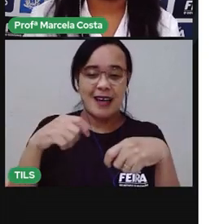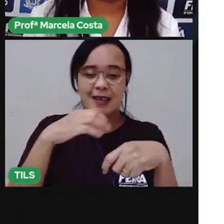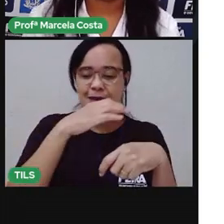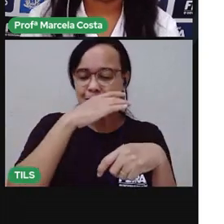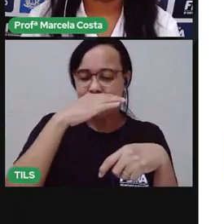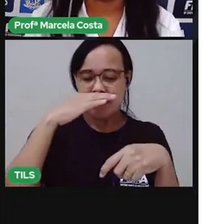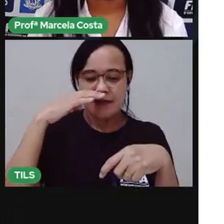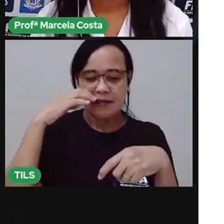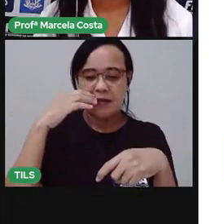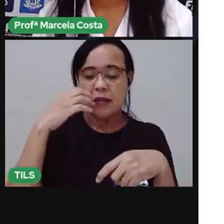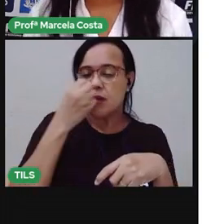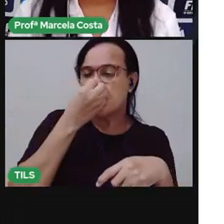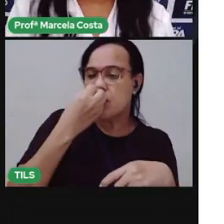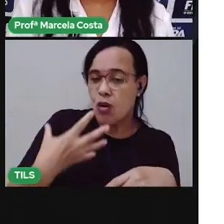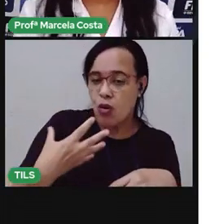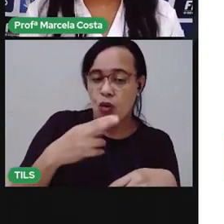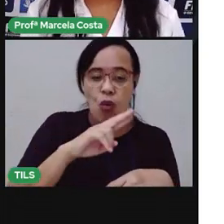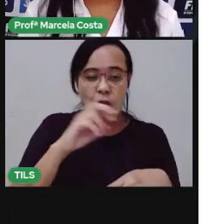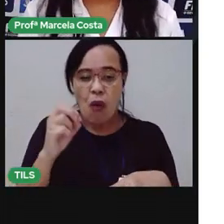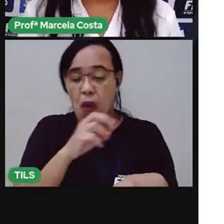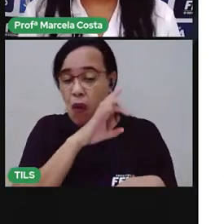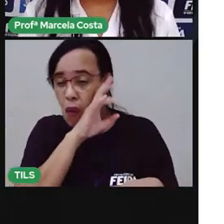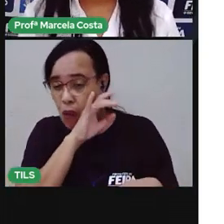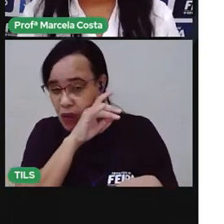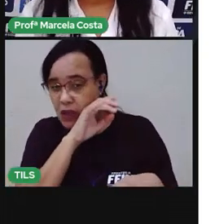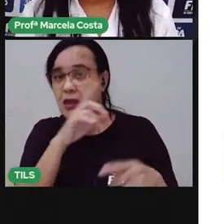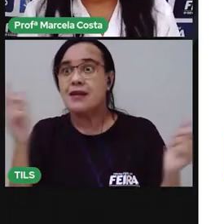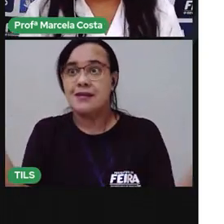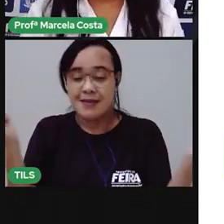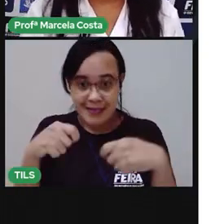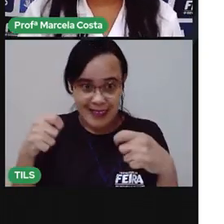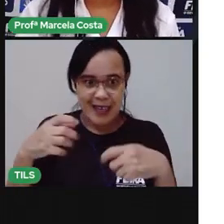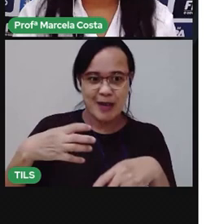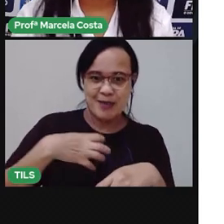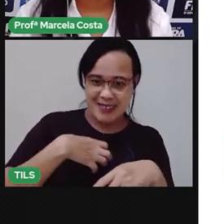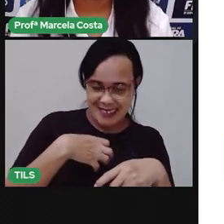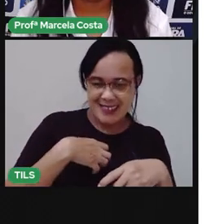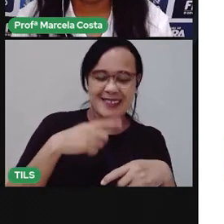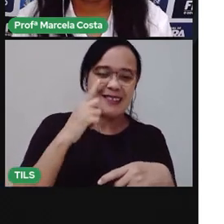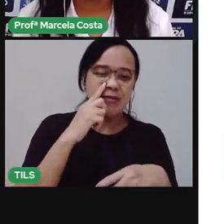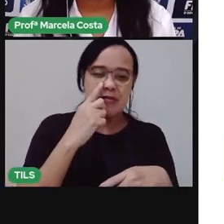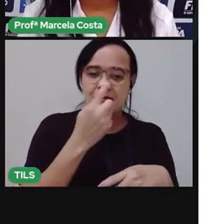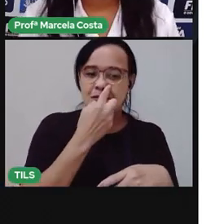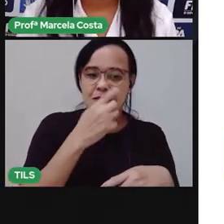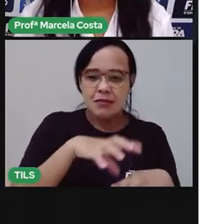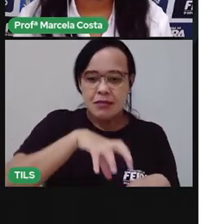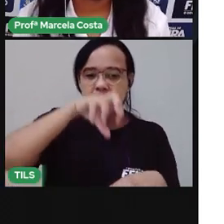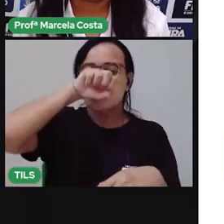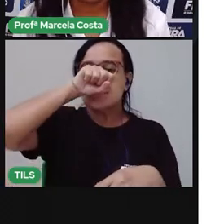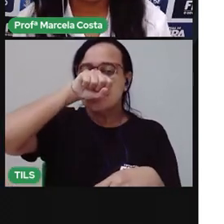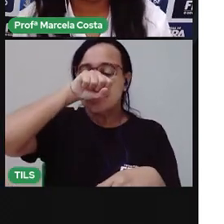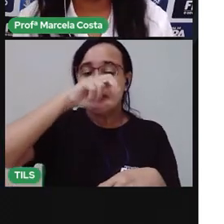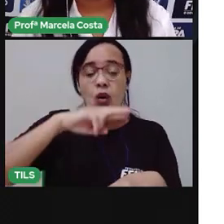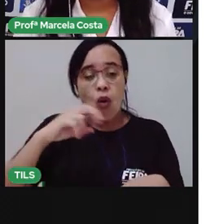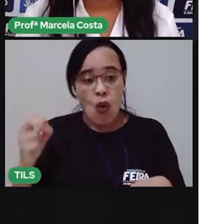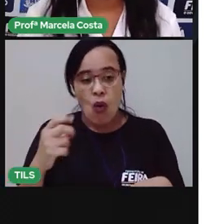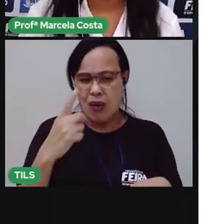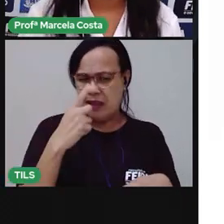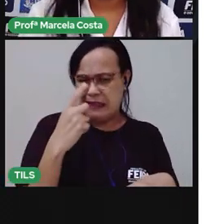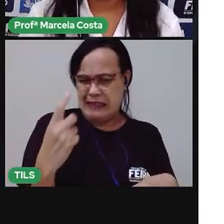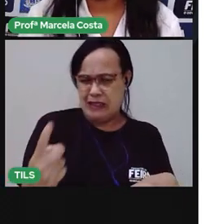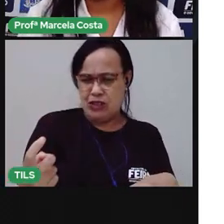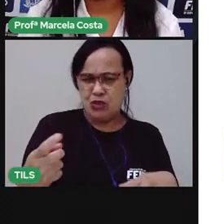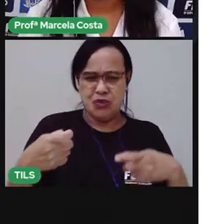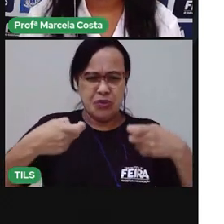agradáveis, como um odor de lixo, de meia suja, por